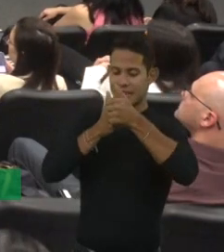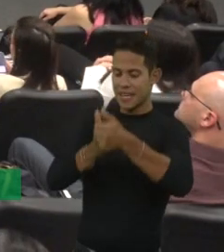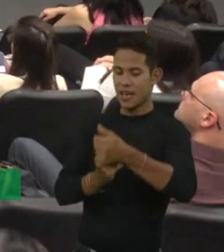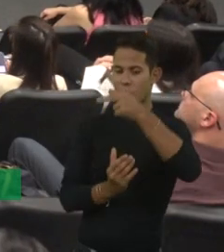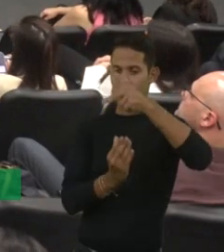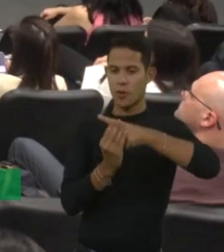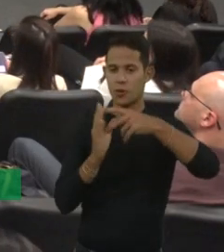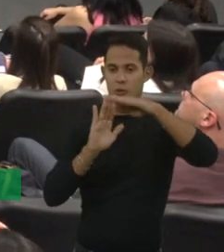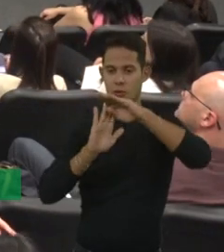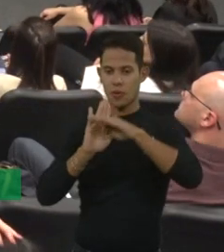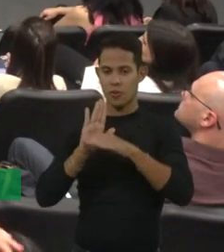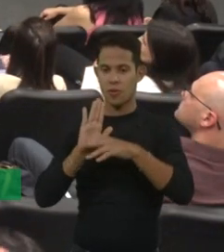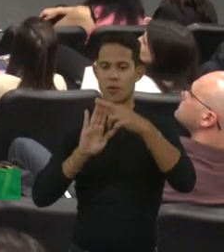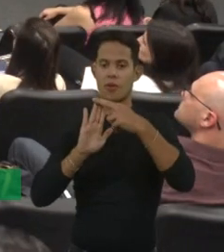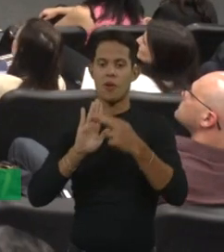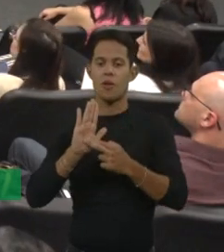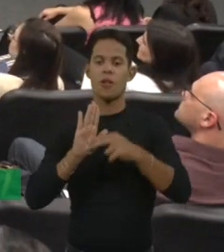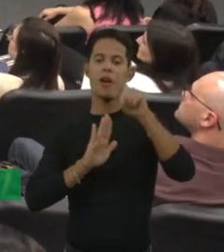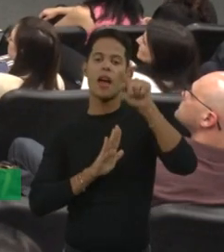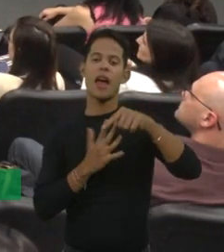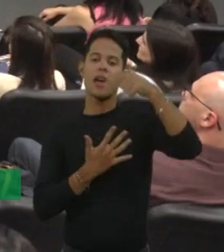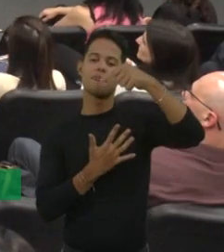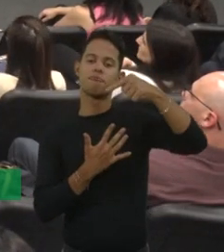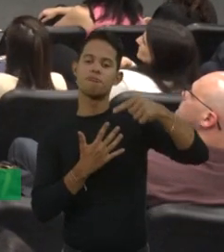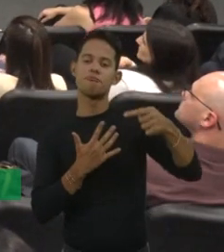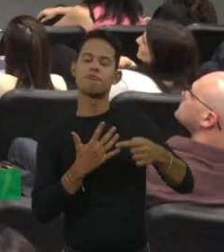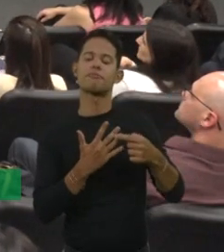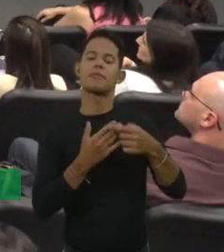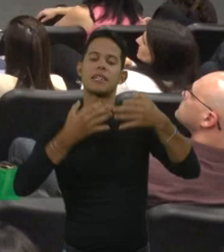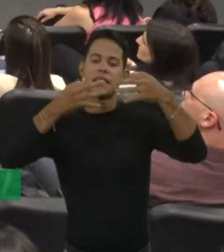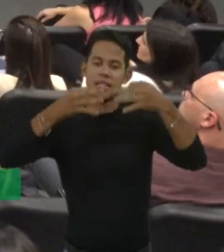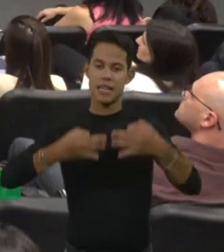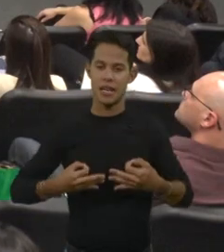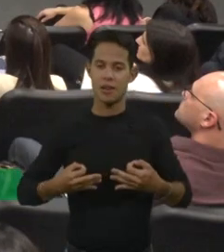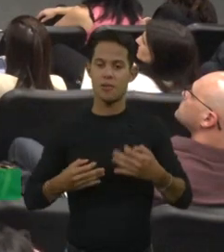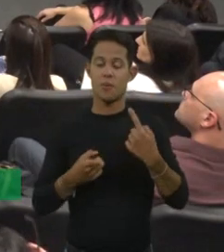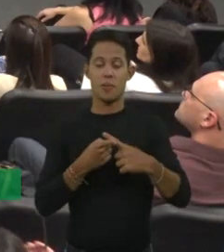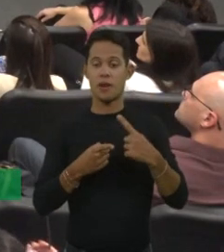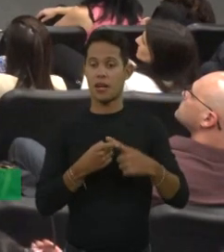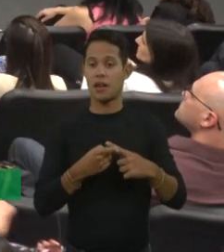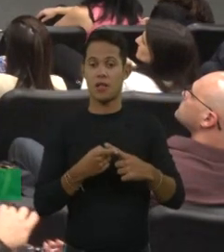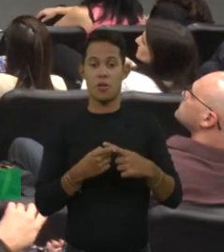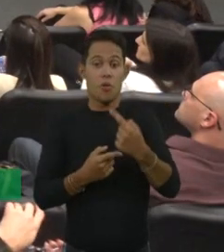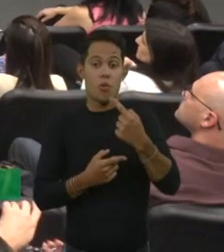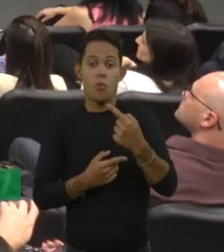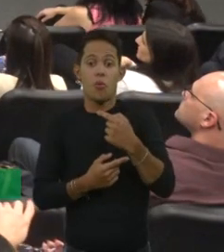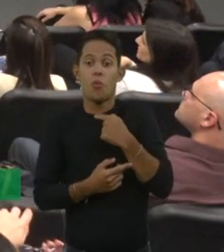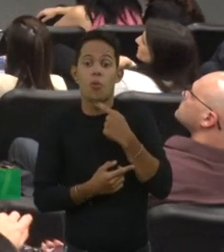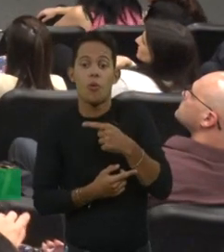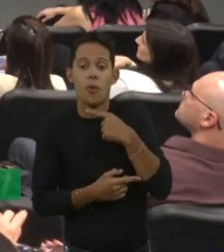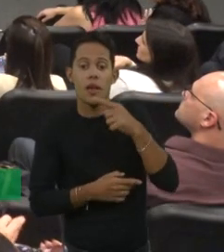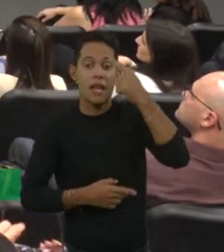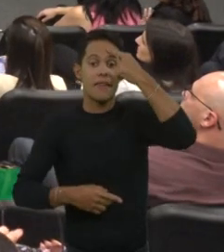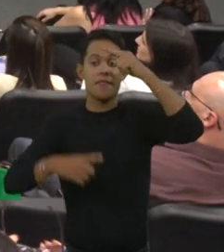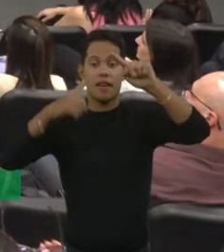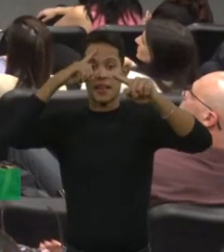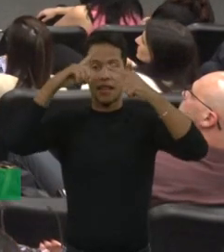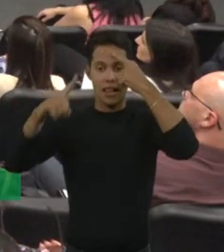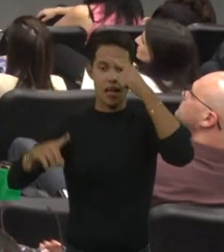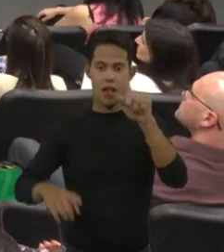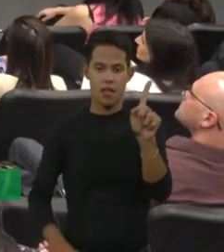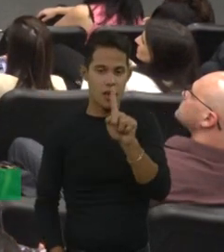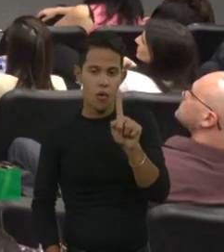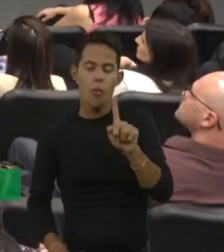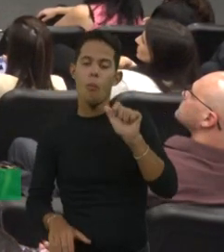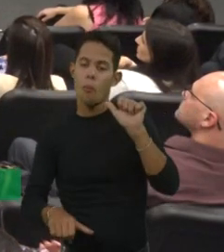um programa bem esquematizado que tem, porque não tem como inventar muitas coisas, a gente pode personalizar, mas